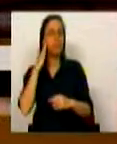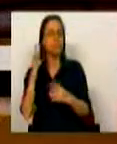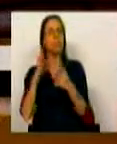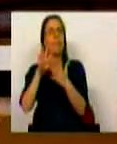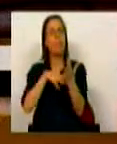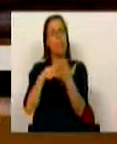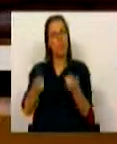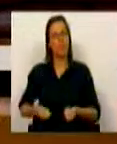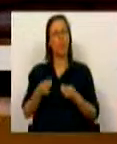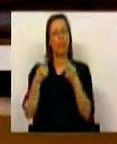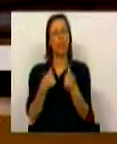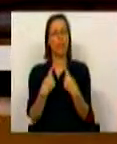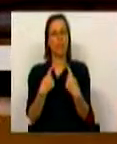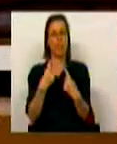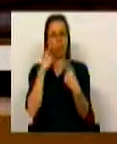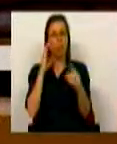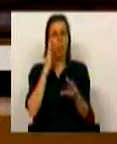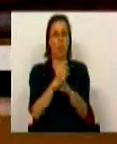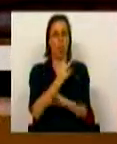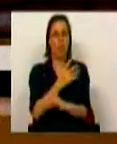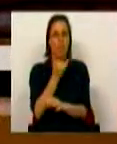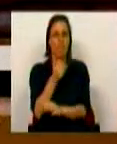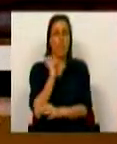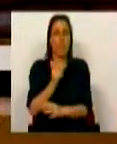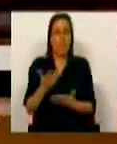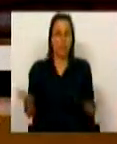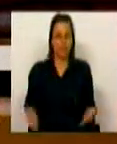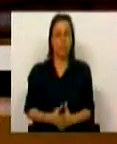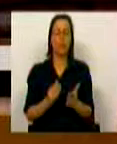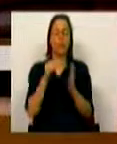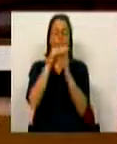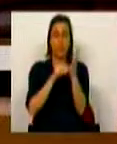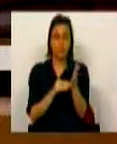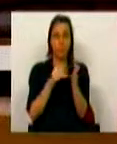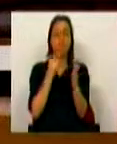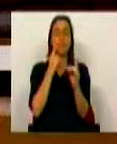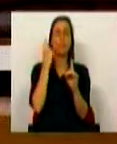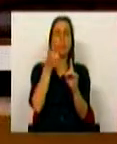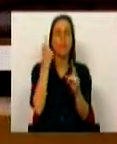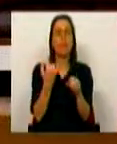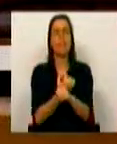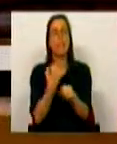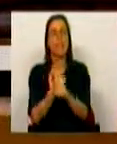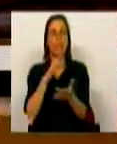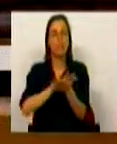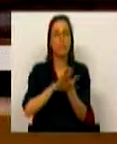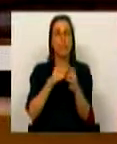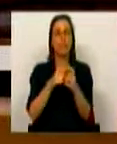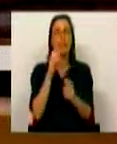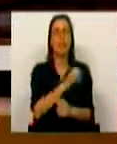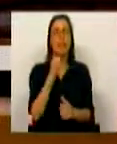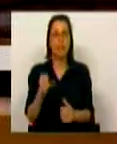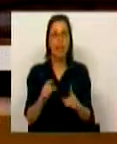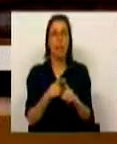vasto plano de investimento nos transportes públicos das últimas duas décadas. Nos registros, a procura pelos serviços de emissão do cartão de